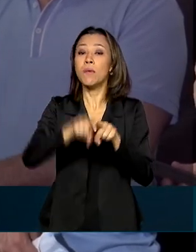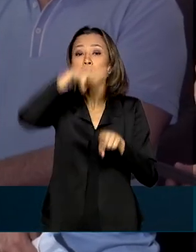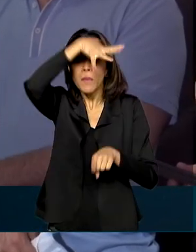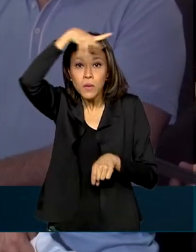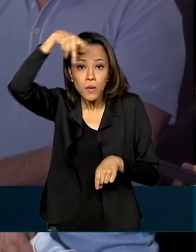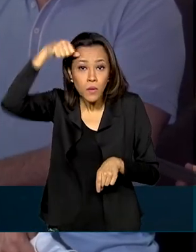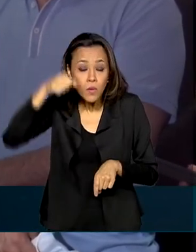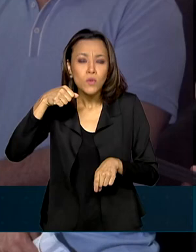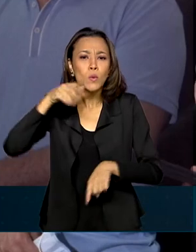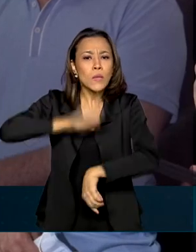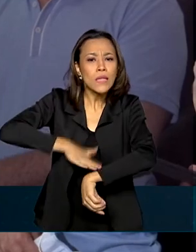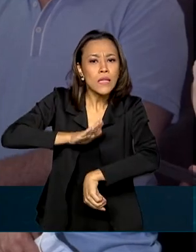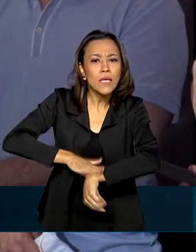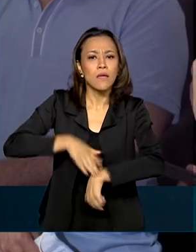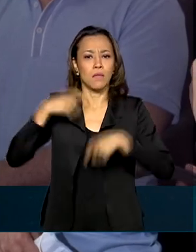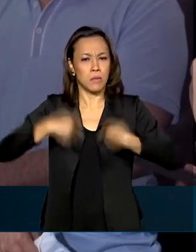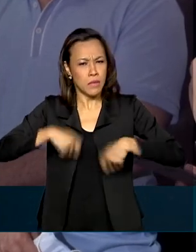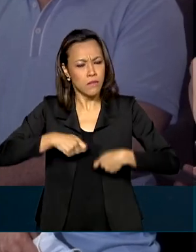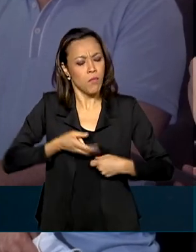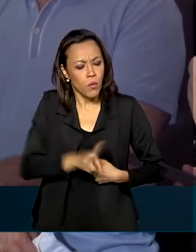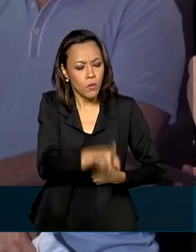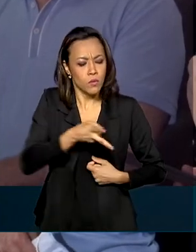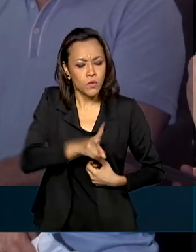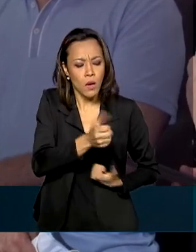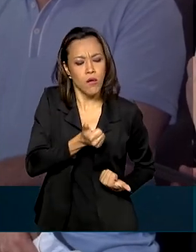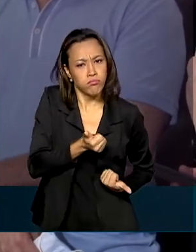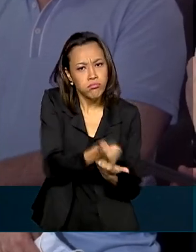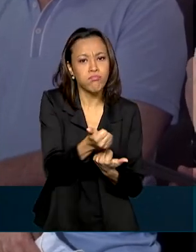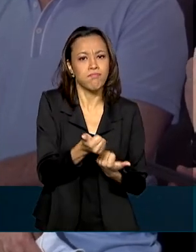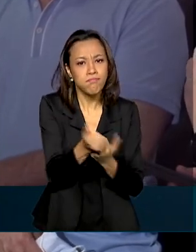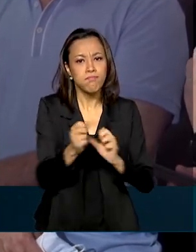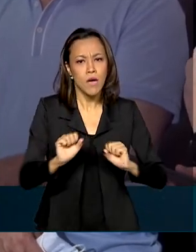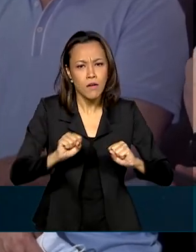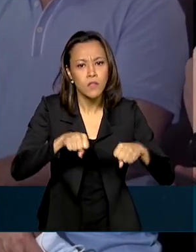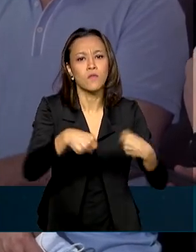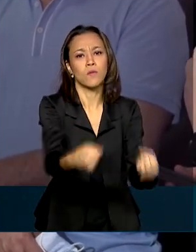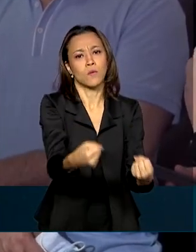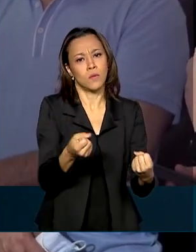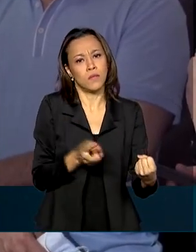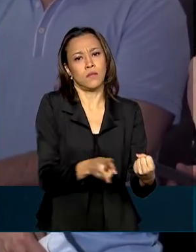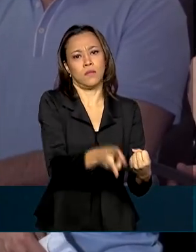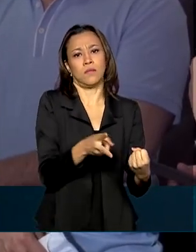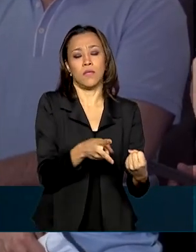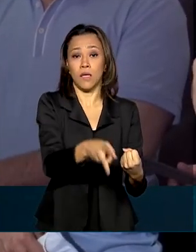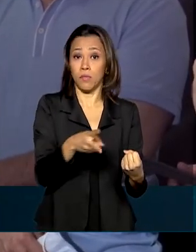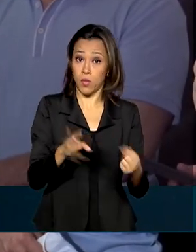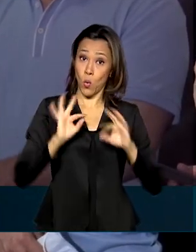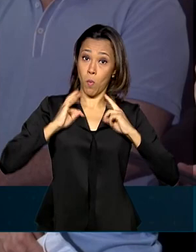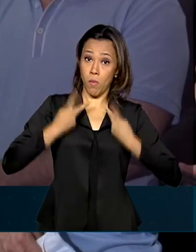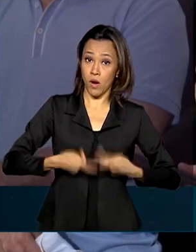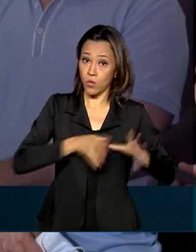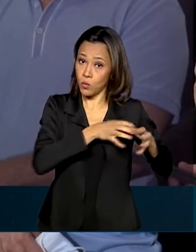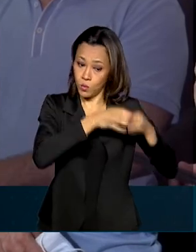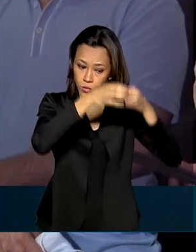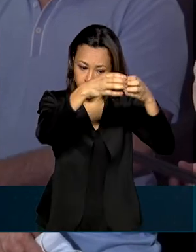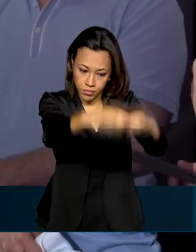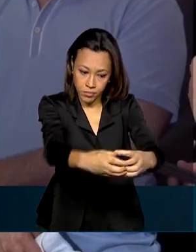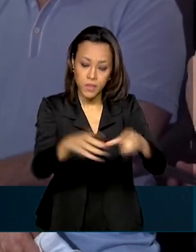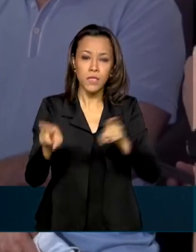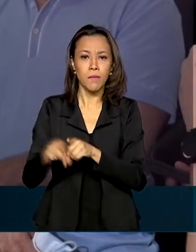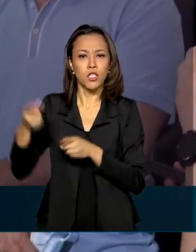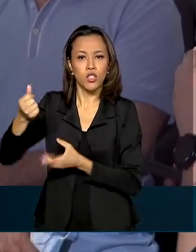o tempo que for necessário e sem medir esforços tanto em termos de recursos humanos como financeiros